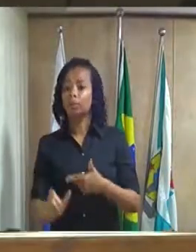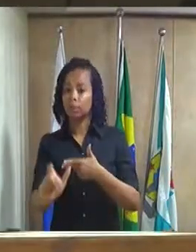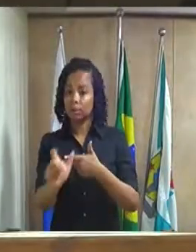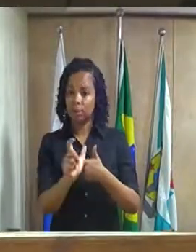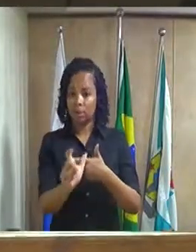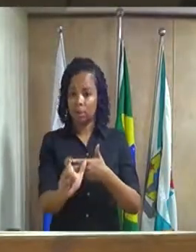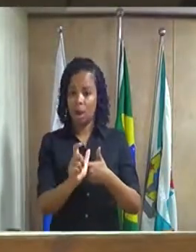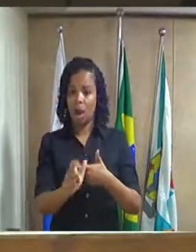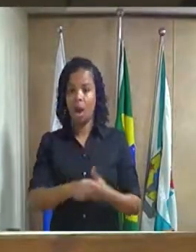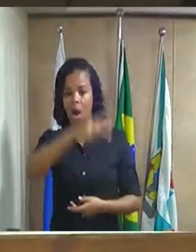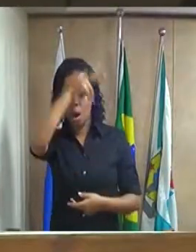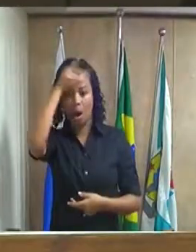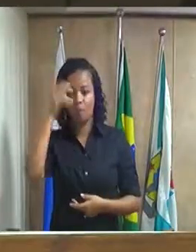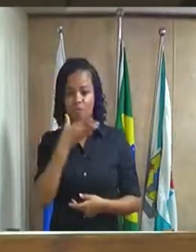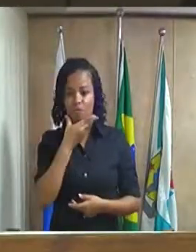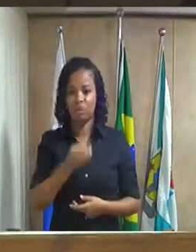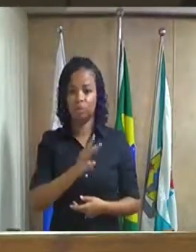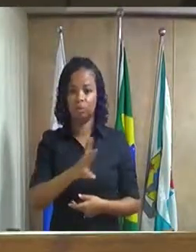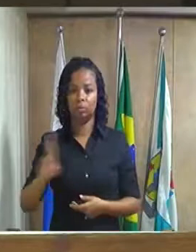prefeito Austin Reis,